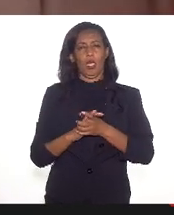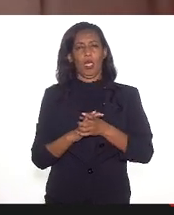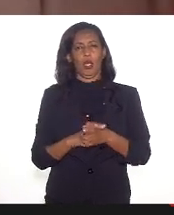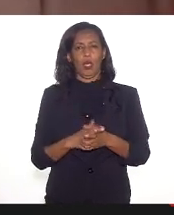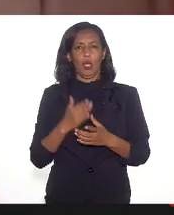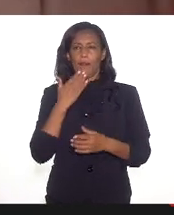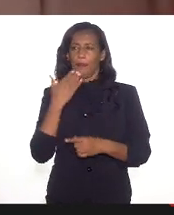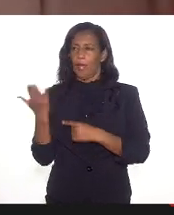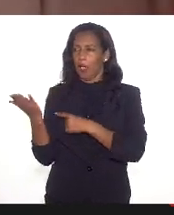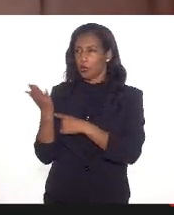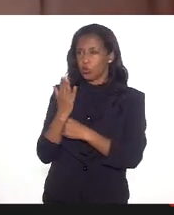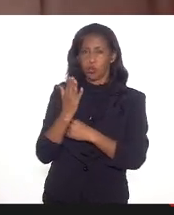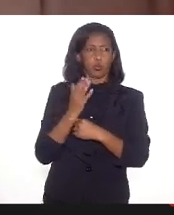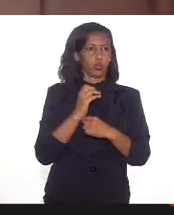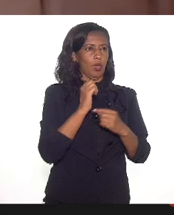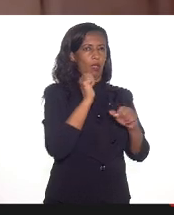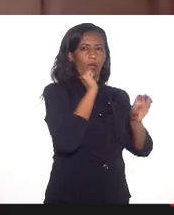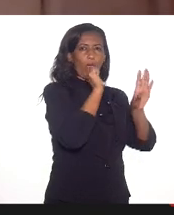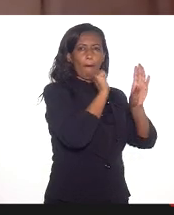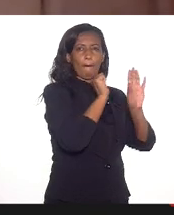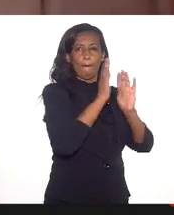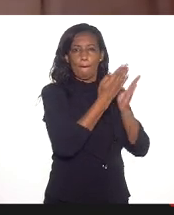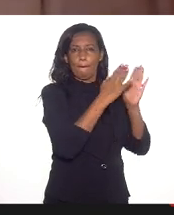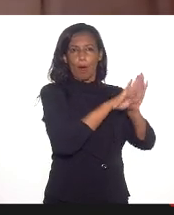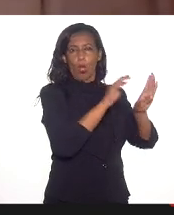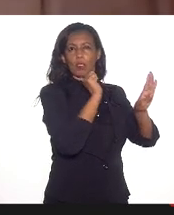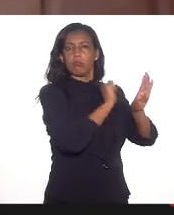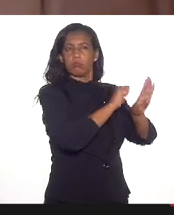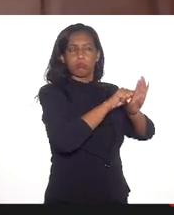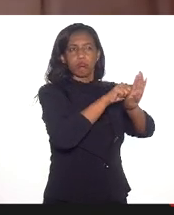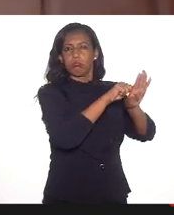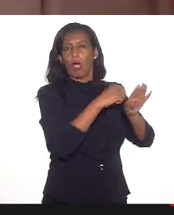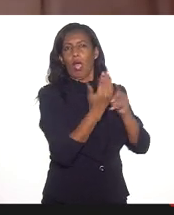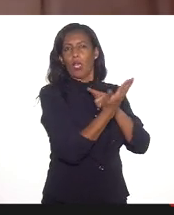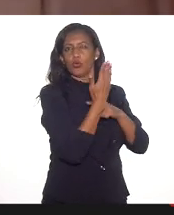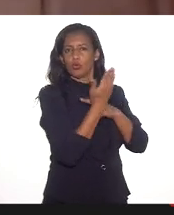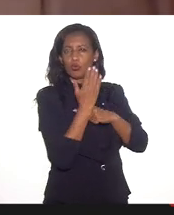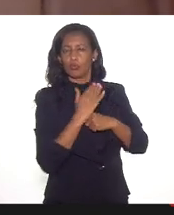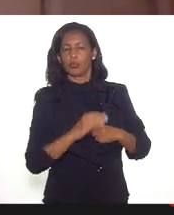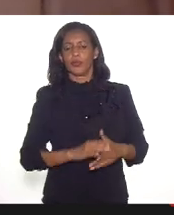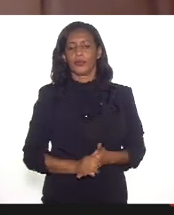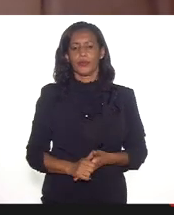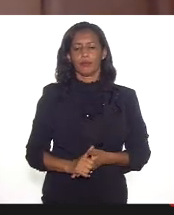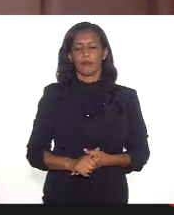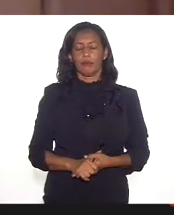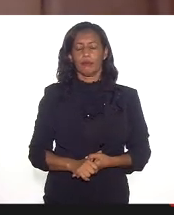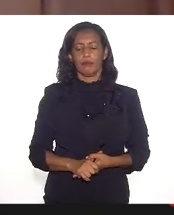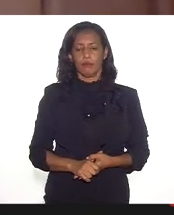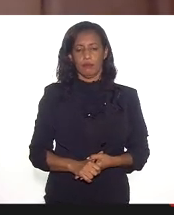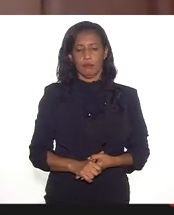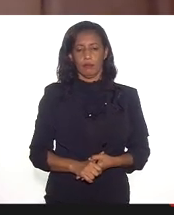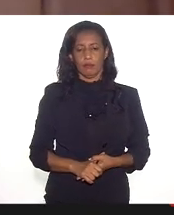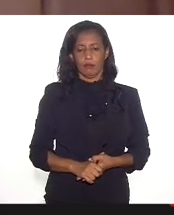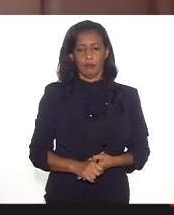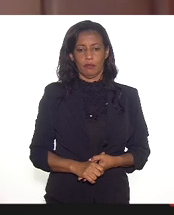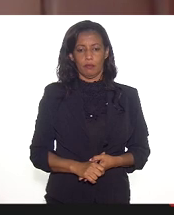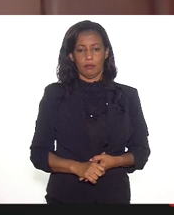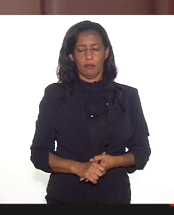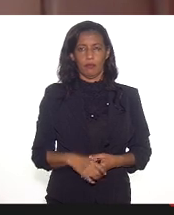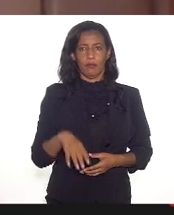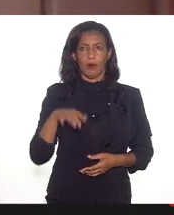pedir ajuda, de bater nas portas e o que a gente precisar fazer. A Fernanda faz a